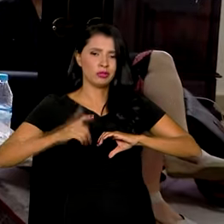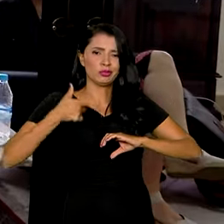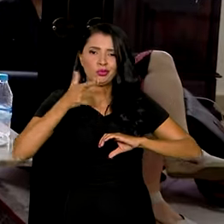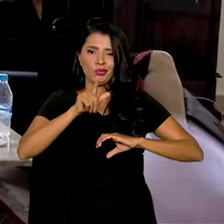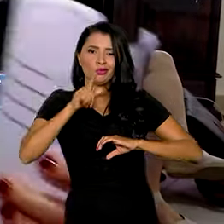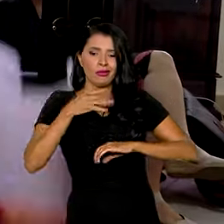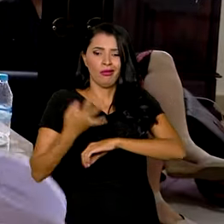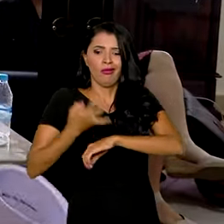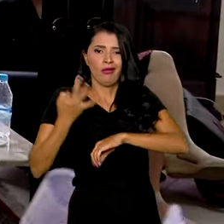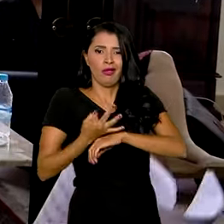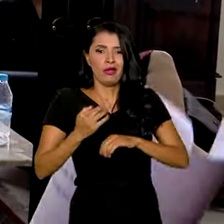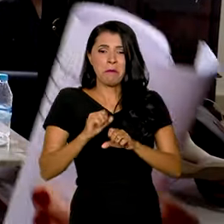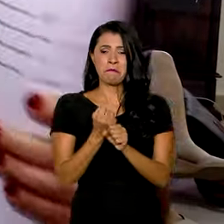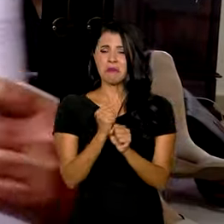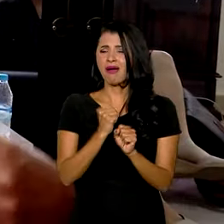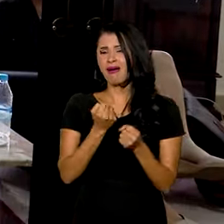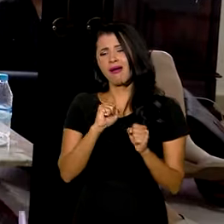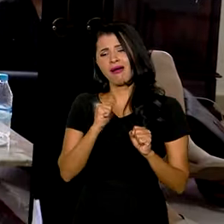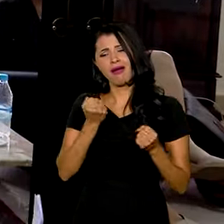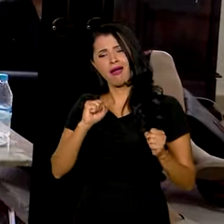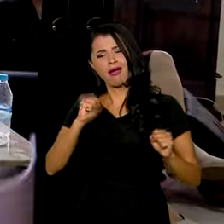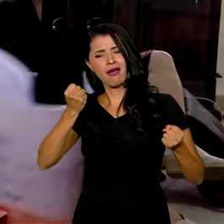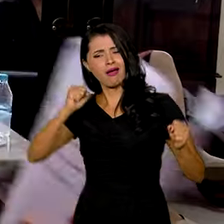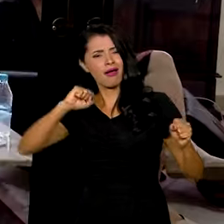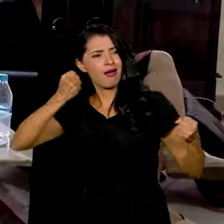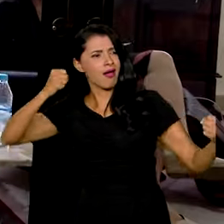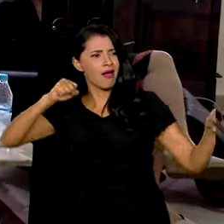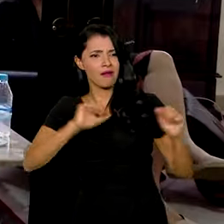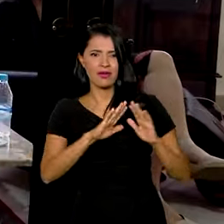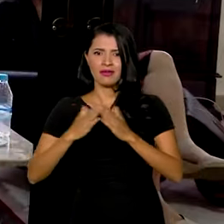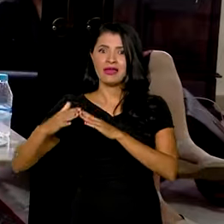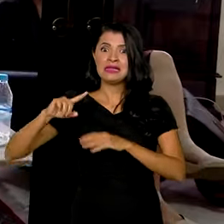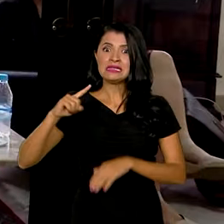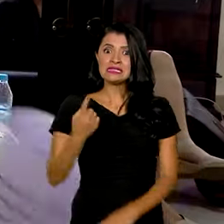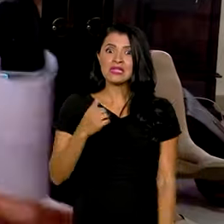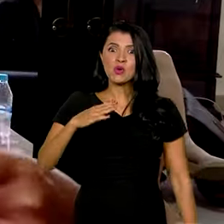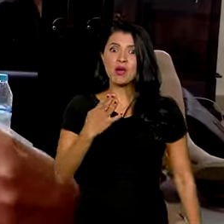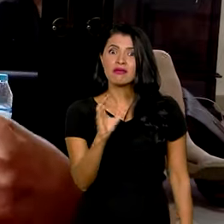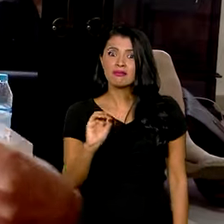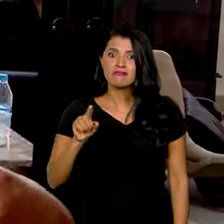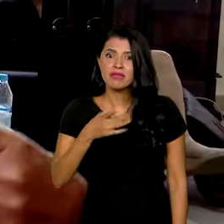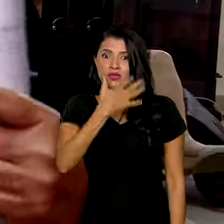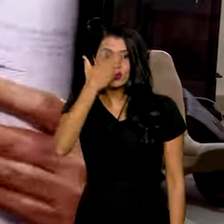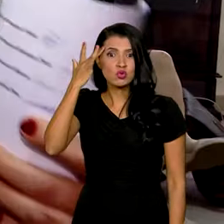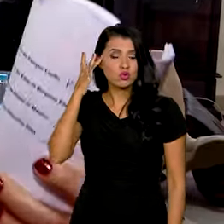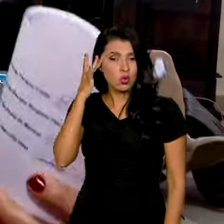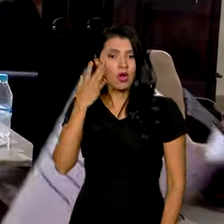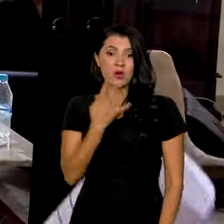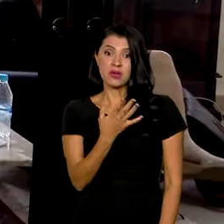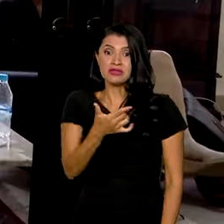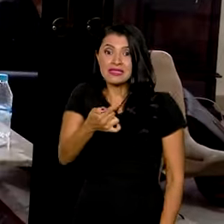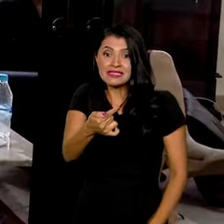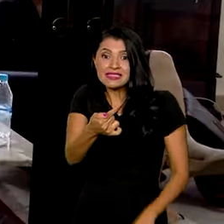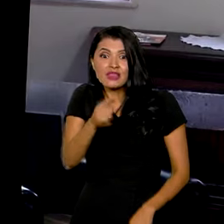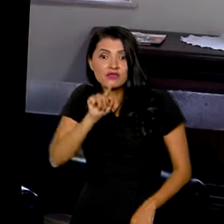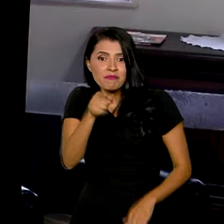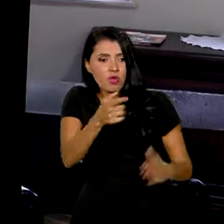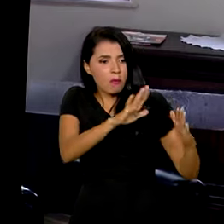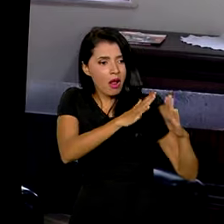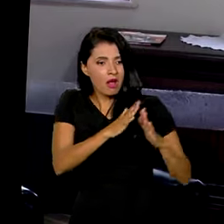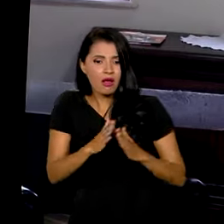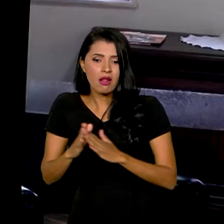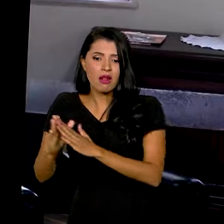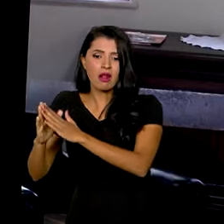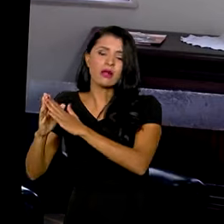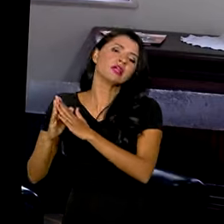conta do tamanho que a Maré tem, que hoje tem 140 mil pessoas, 47 mil domicílios. Por